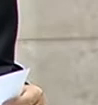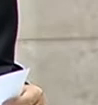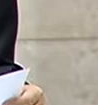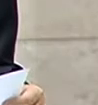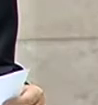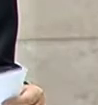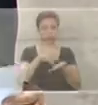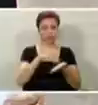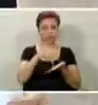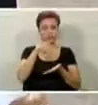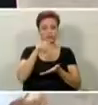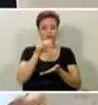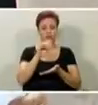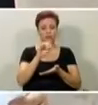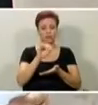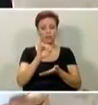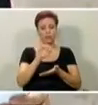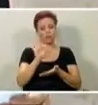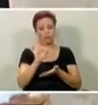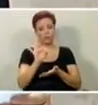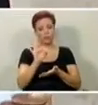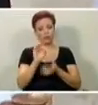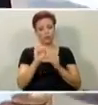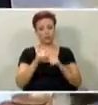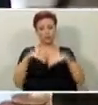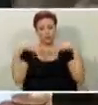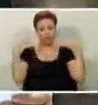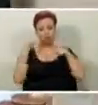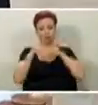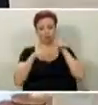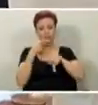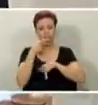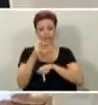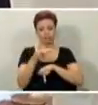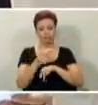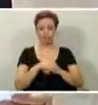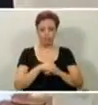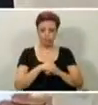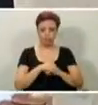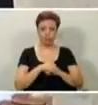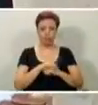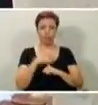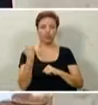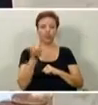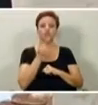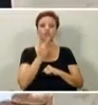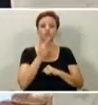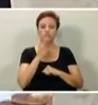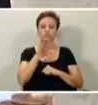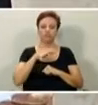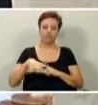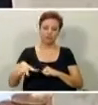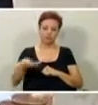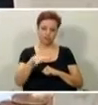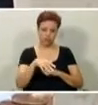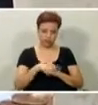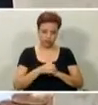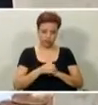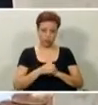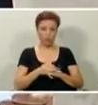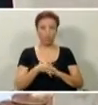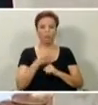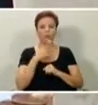secretário Point em uma audiência pública. Conhecemos aquela região, conhecemos